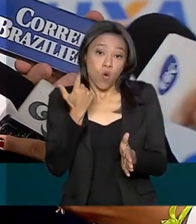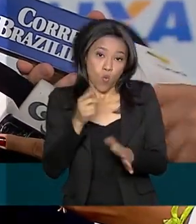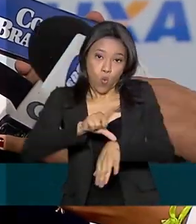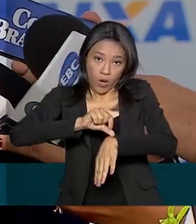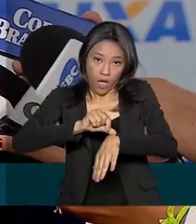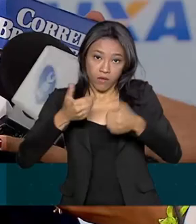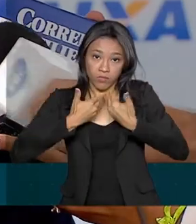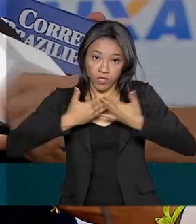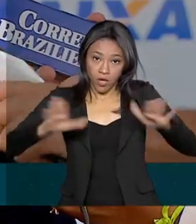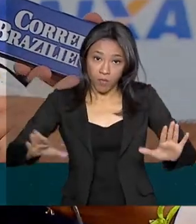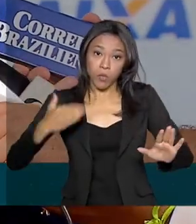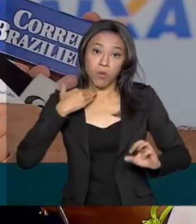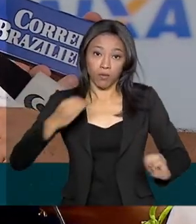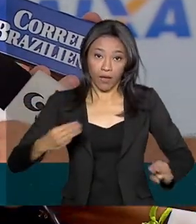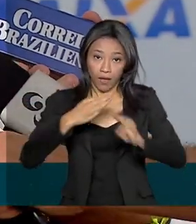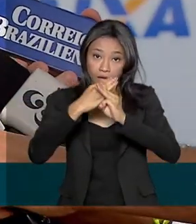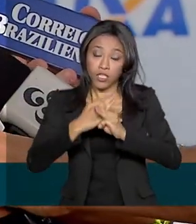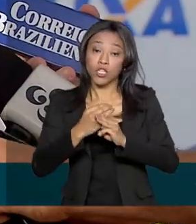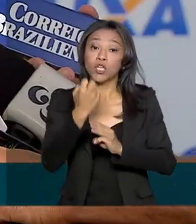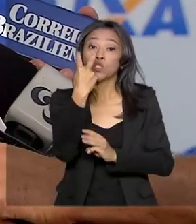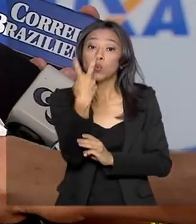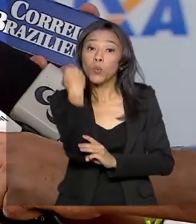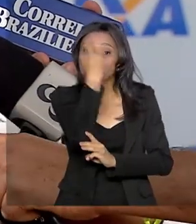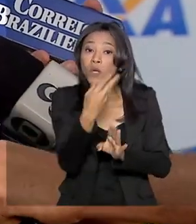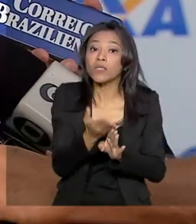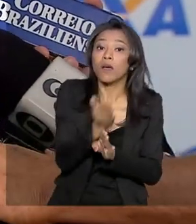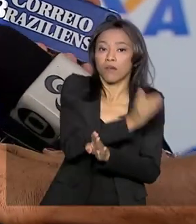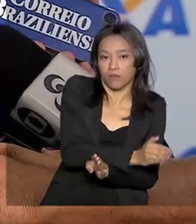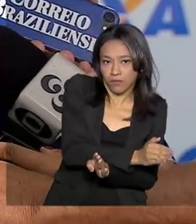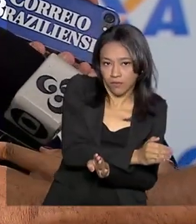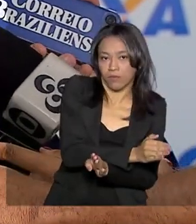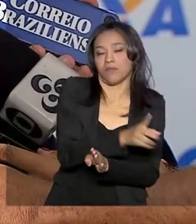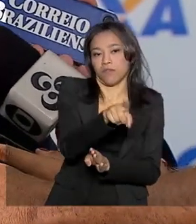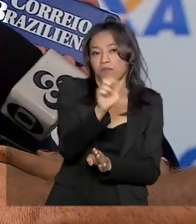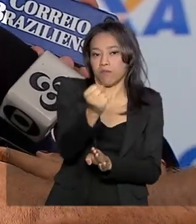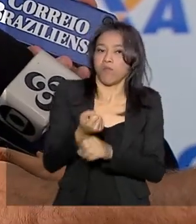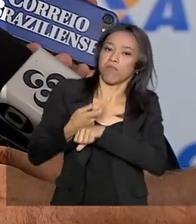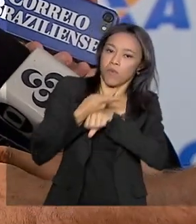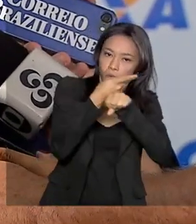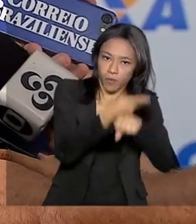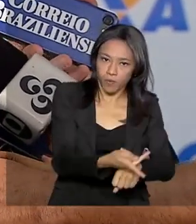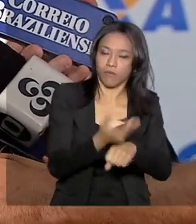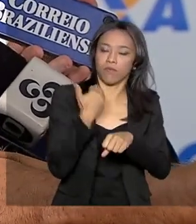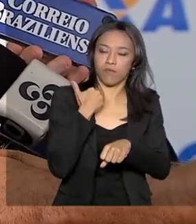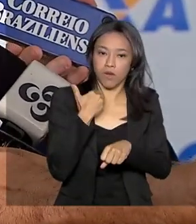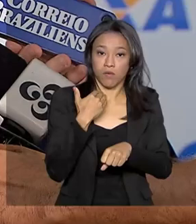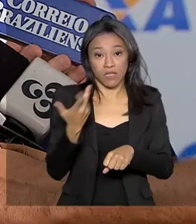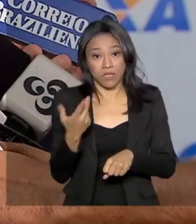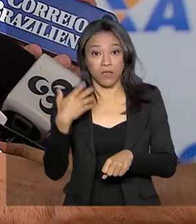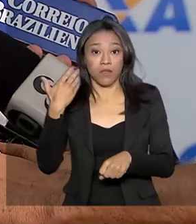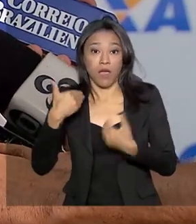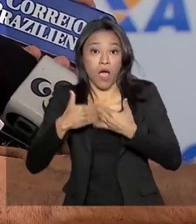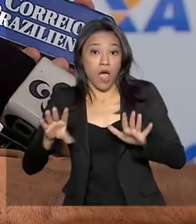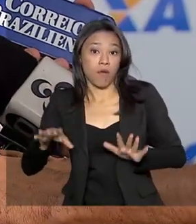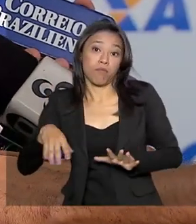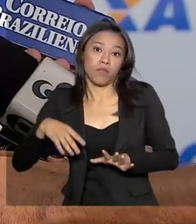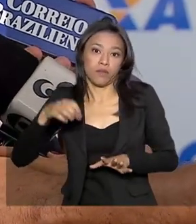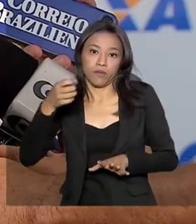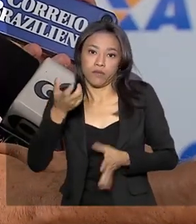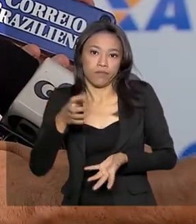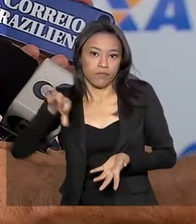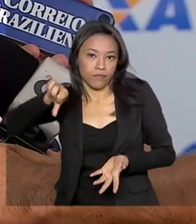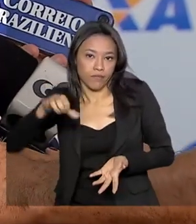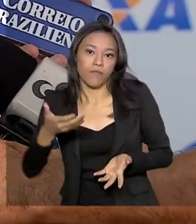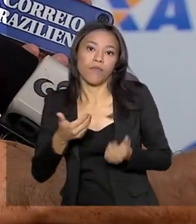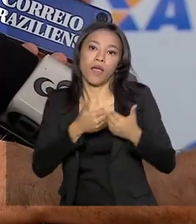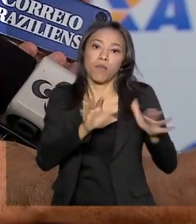Então, se o horário normal de abertura é às 10 horas da manhã, naturalmente abre às 8 na sexta-feira que a gente